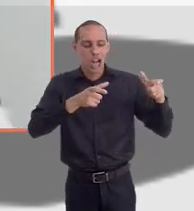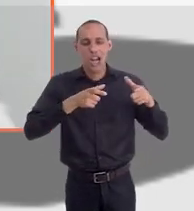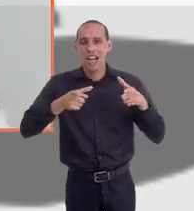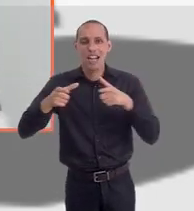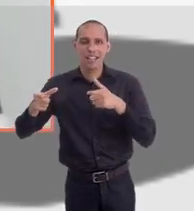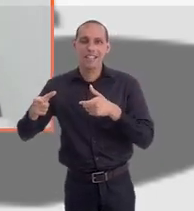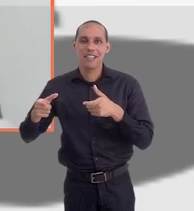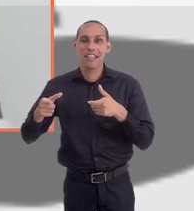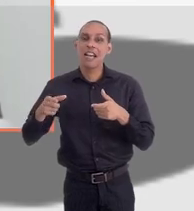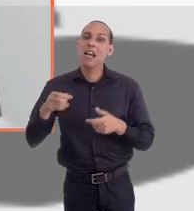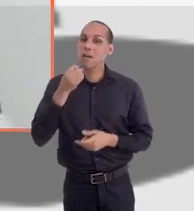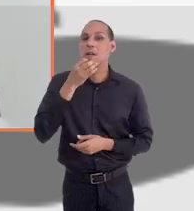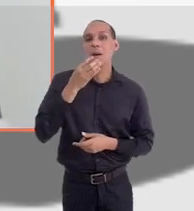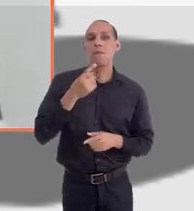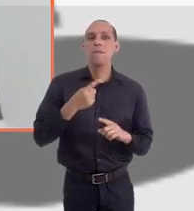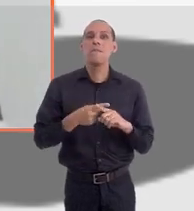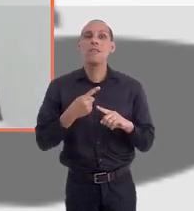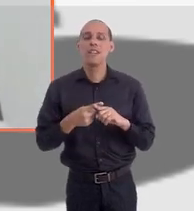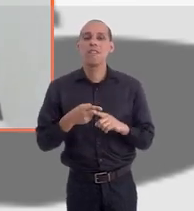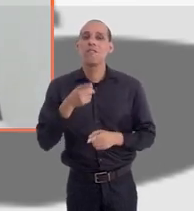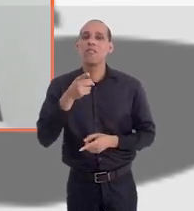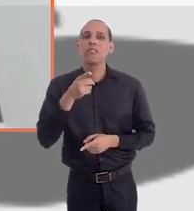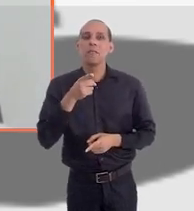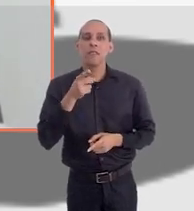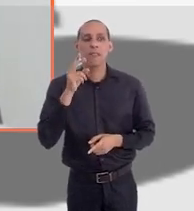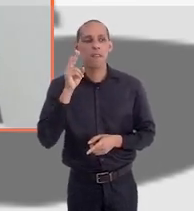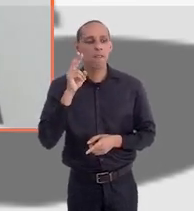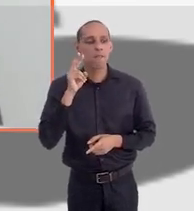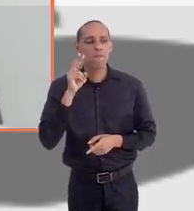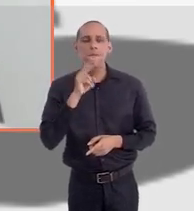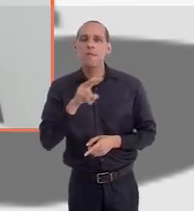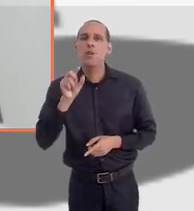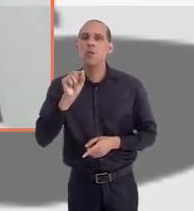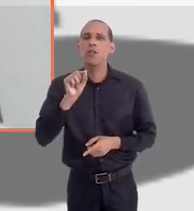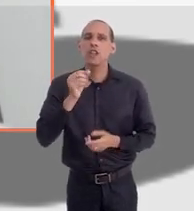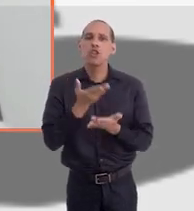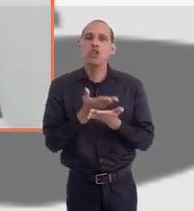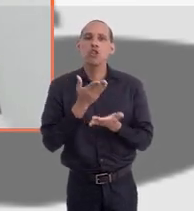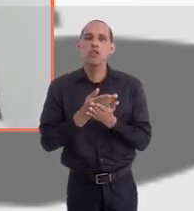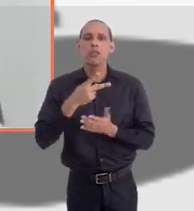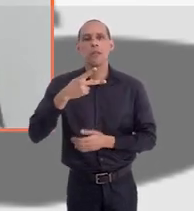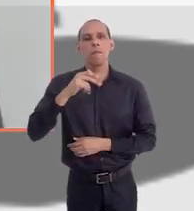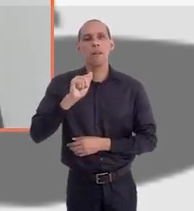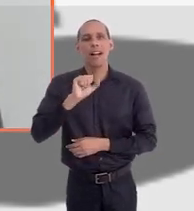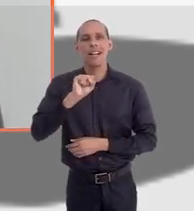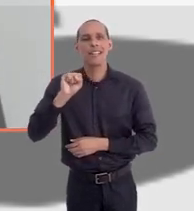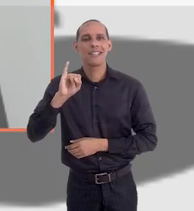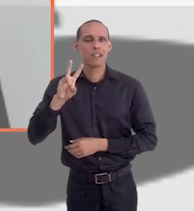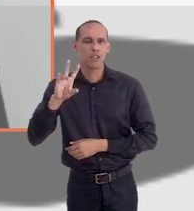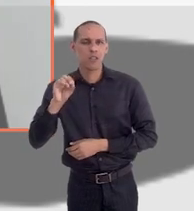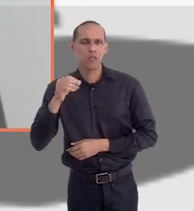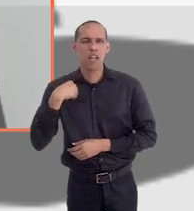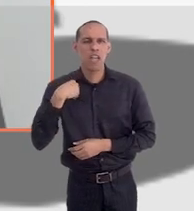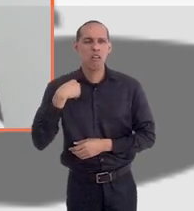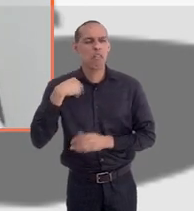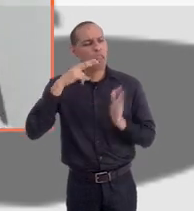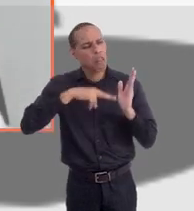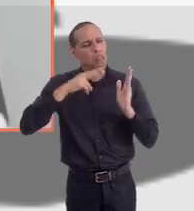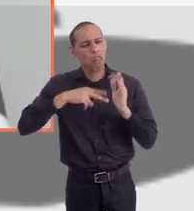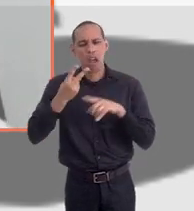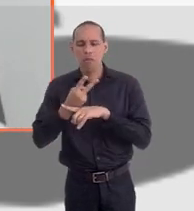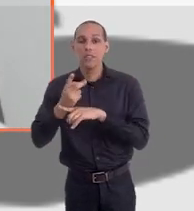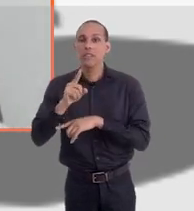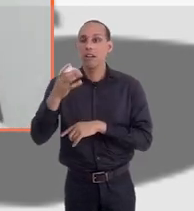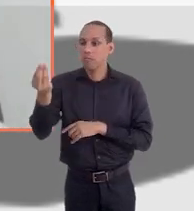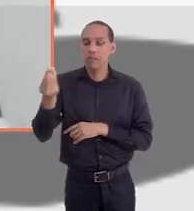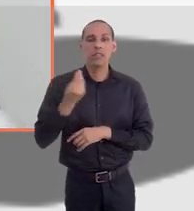locais. Isso é bacana para você pegar e assistir, que eu chamo de estudo passivo. Eu não vou gastar energia lendo, procurando, a